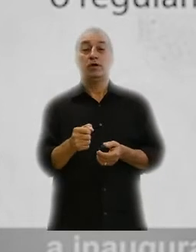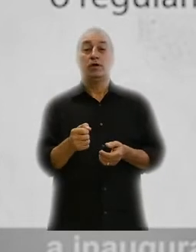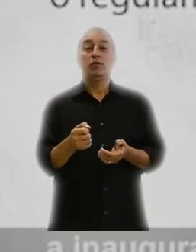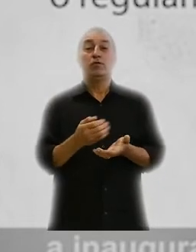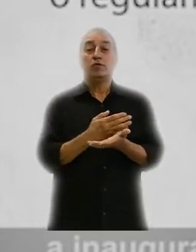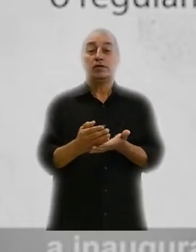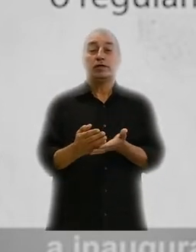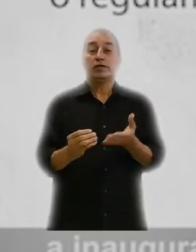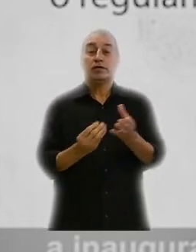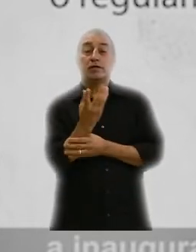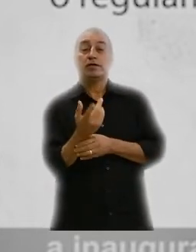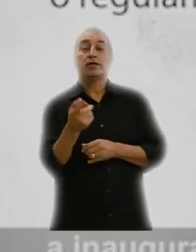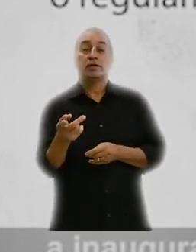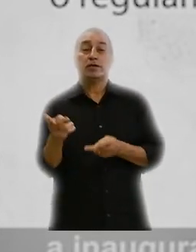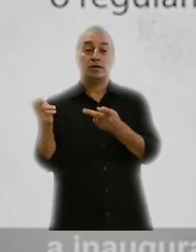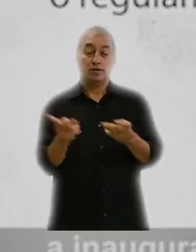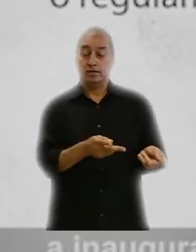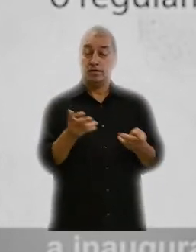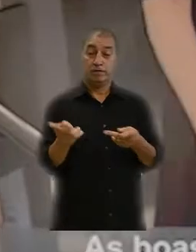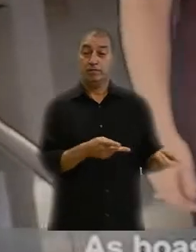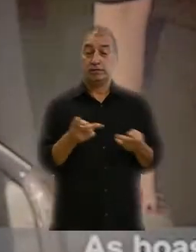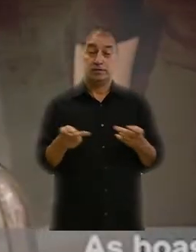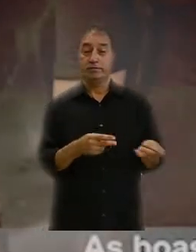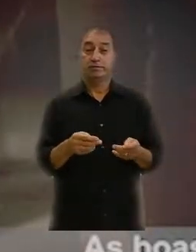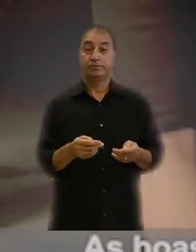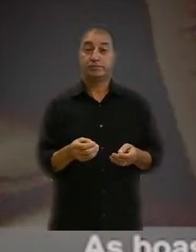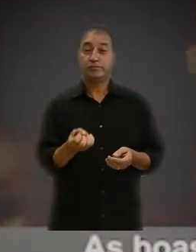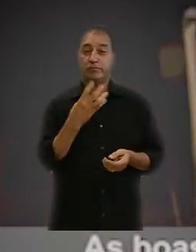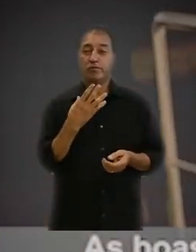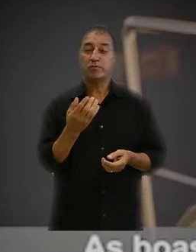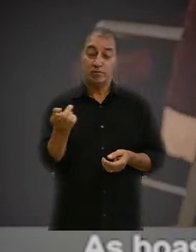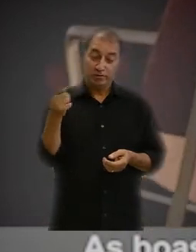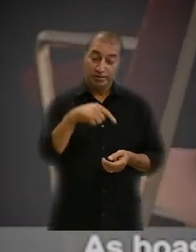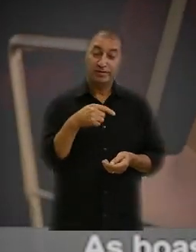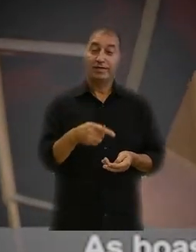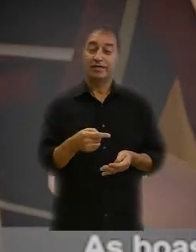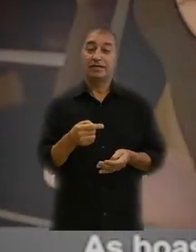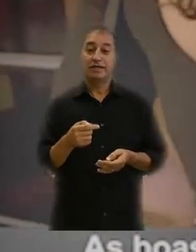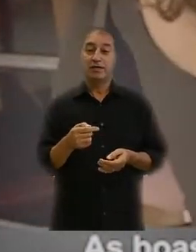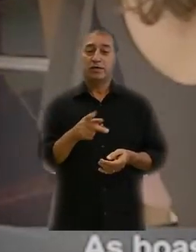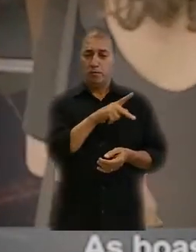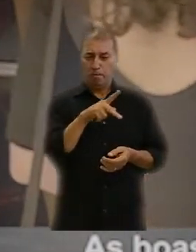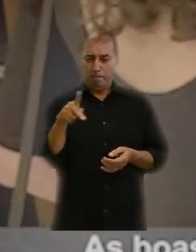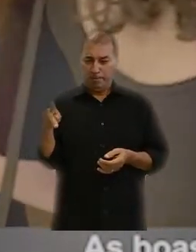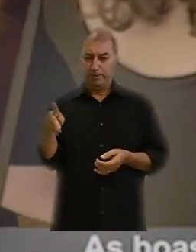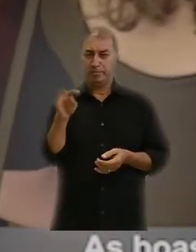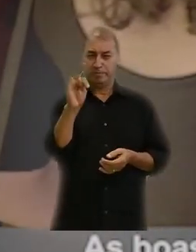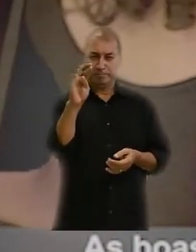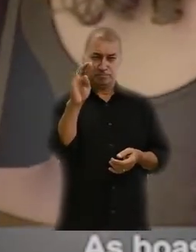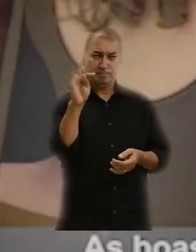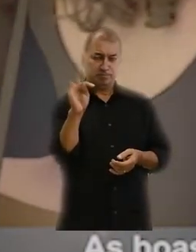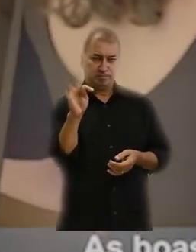idealizadores e o regulamento de visitas. As boas-vindas ao Memorial são dadas pelo presidente